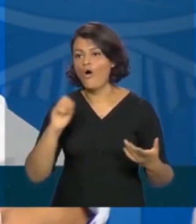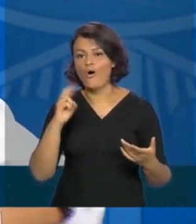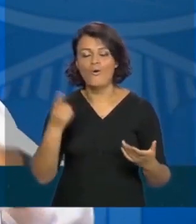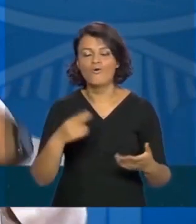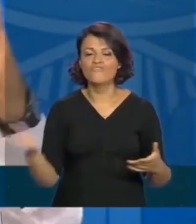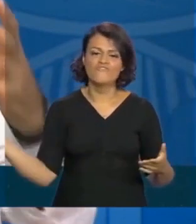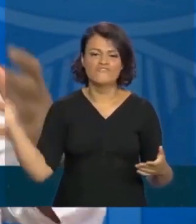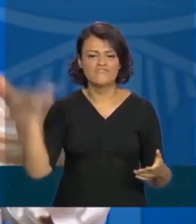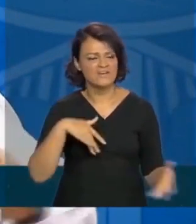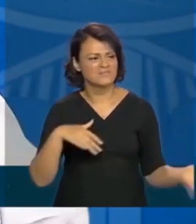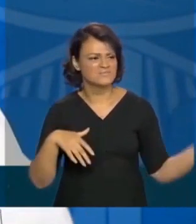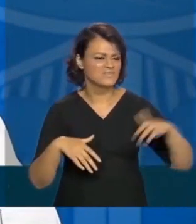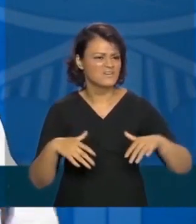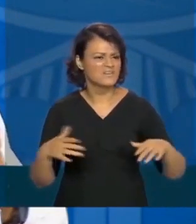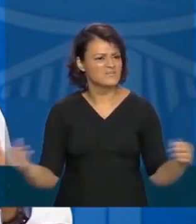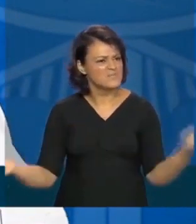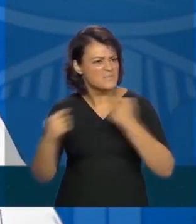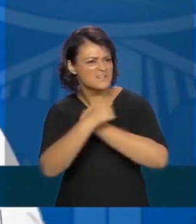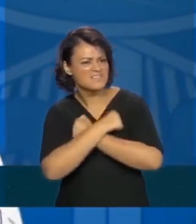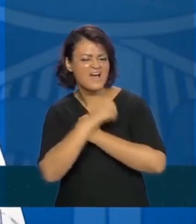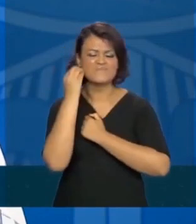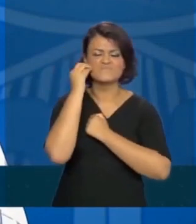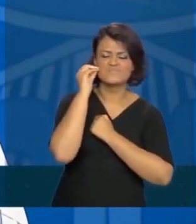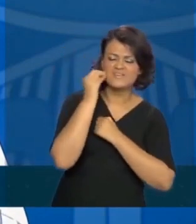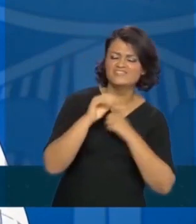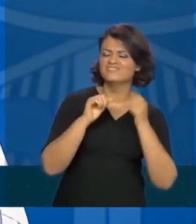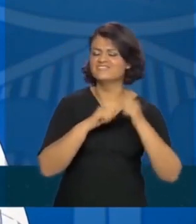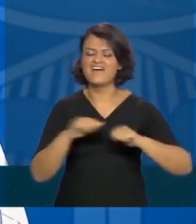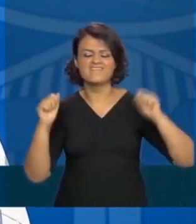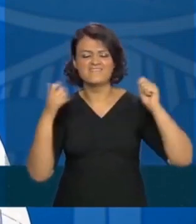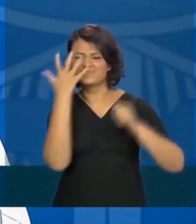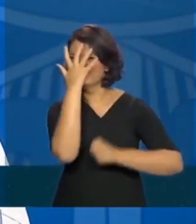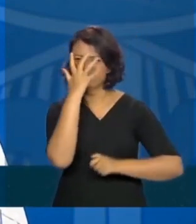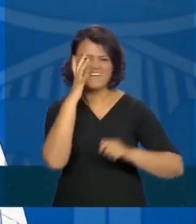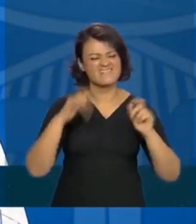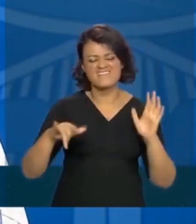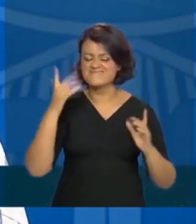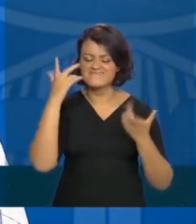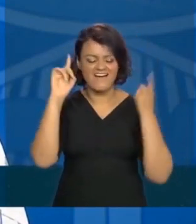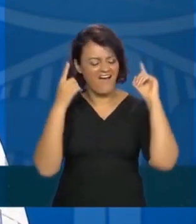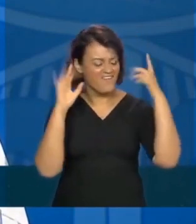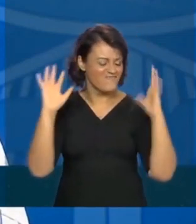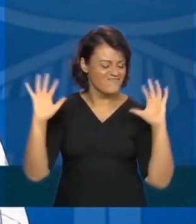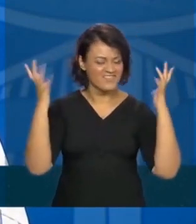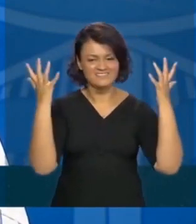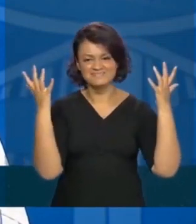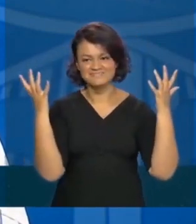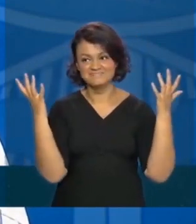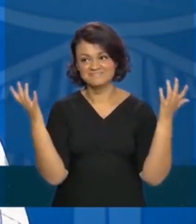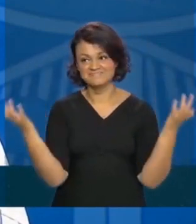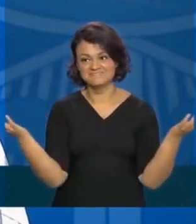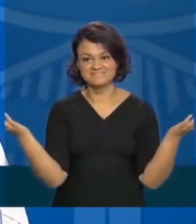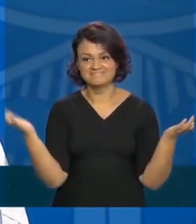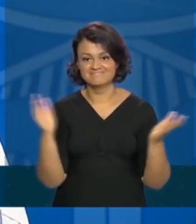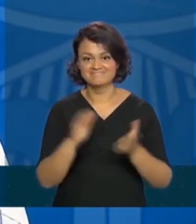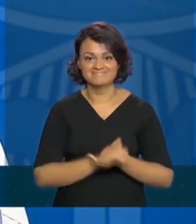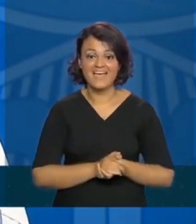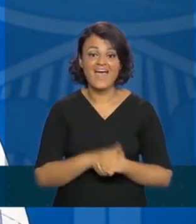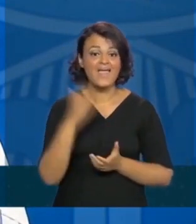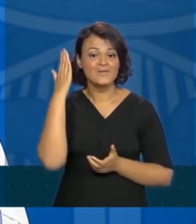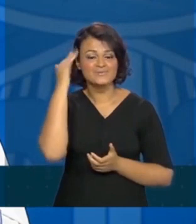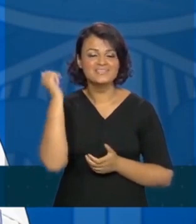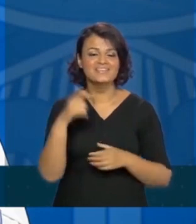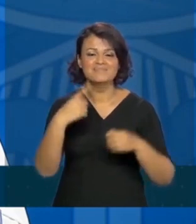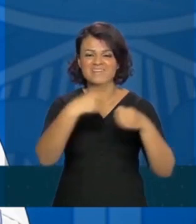vamos insuflar, vamos nos abraçar, vamos fazer um carnaval fora de época. Eu sei que é duro lá para Campina Grande,